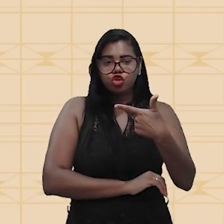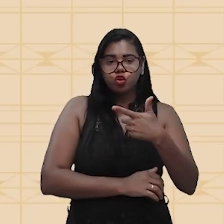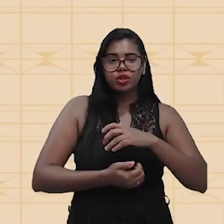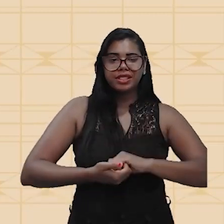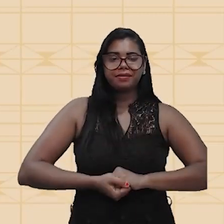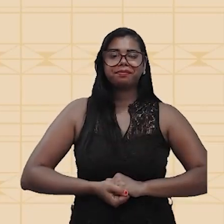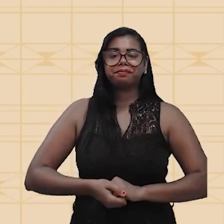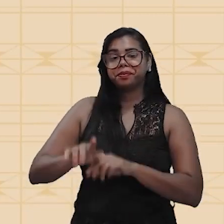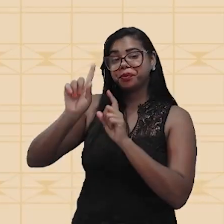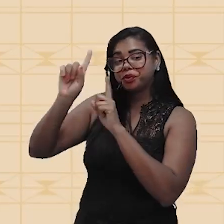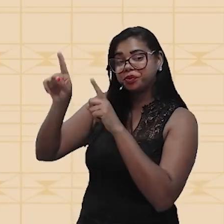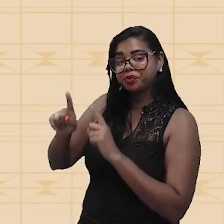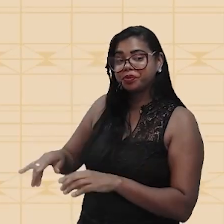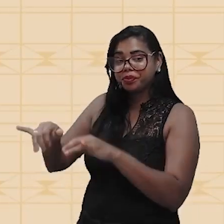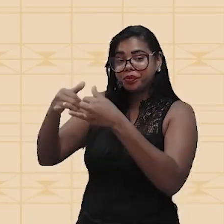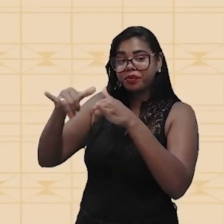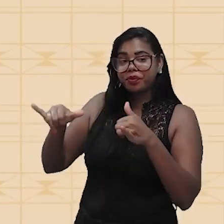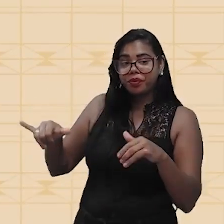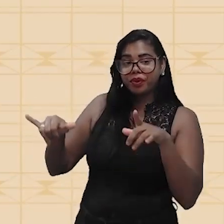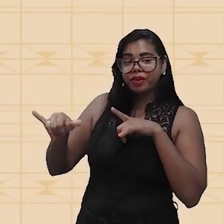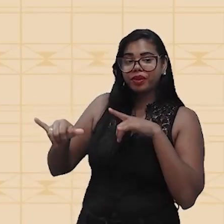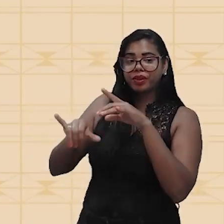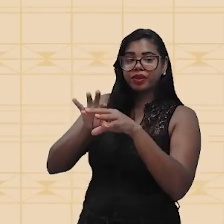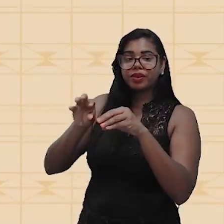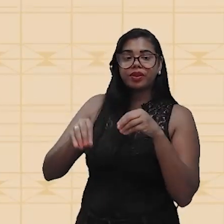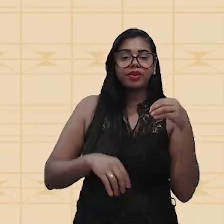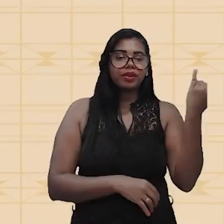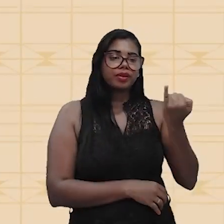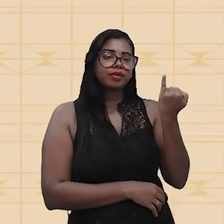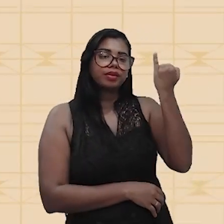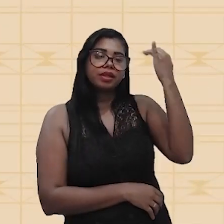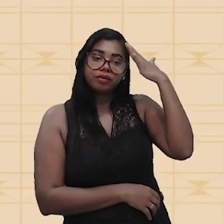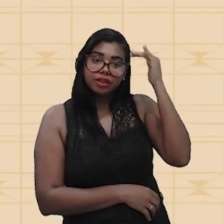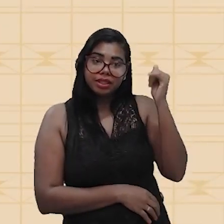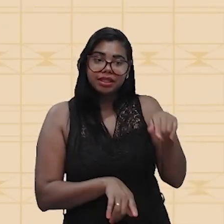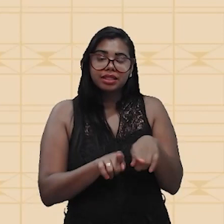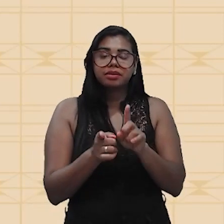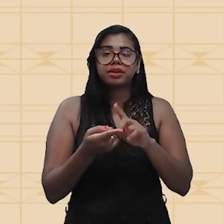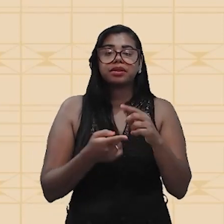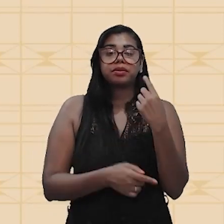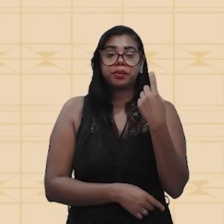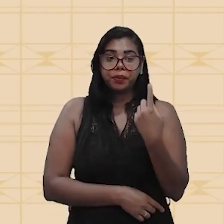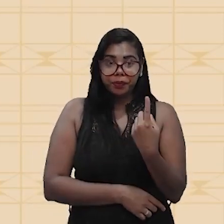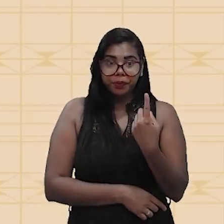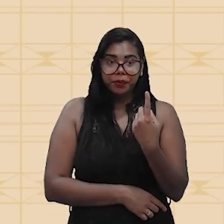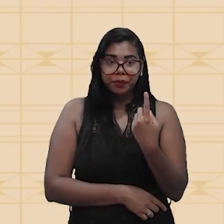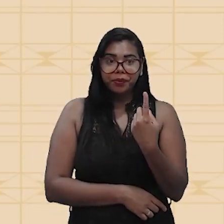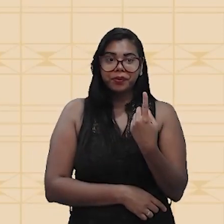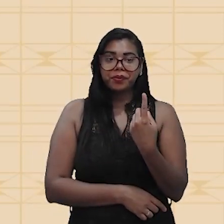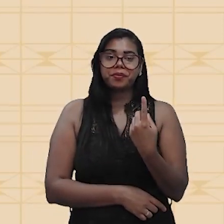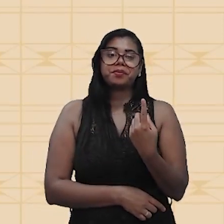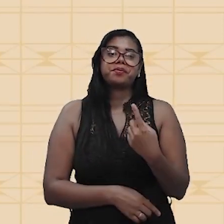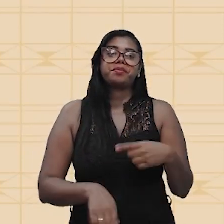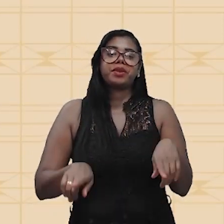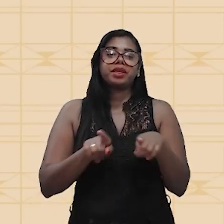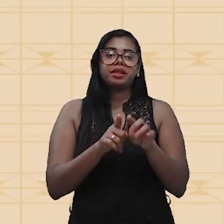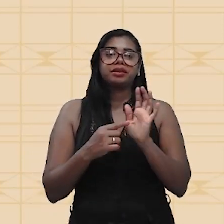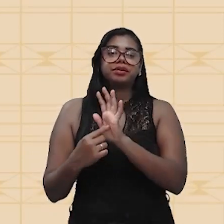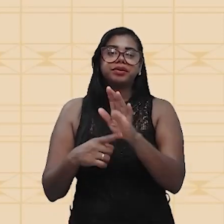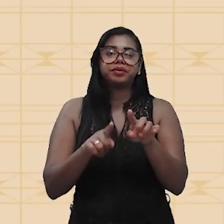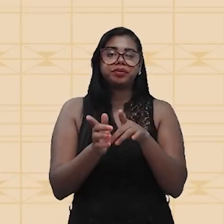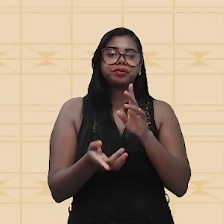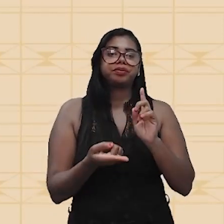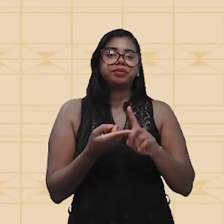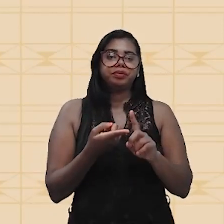essa corrente elétrica, ela tem algumas propriedades que é importante que vocês saibam. Uma delas é a primeira lei de Kischoff, que é o